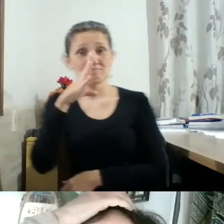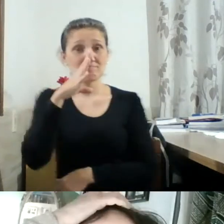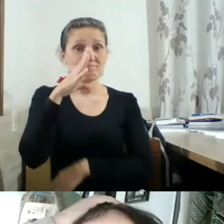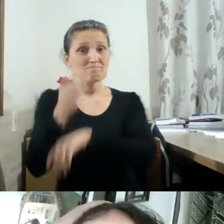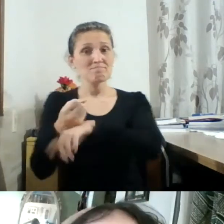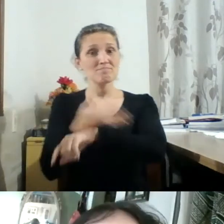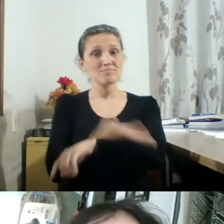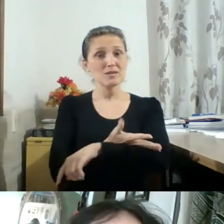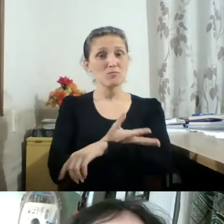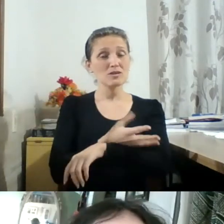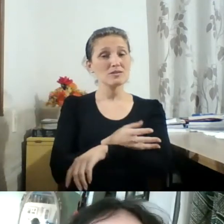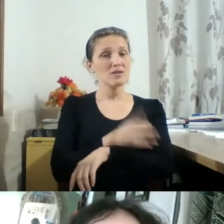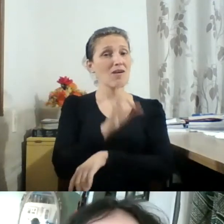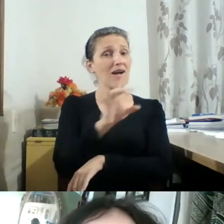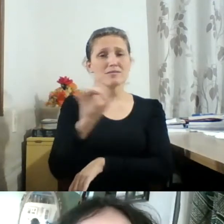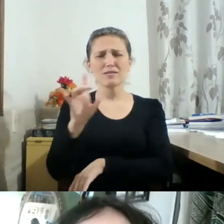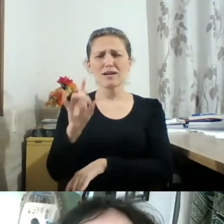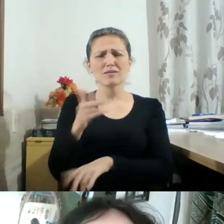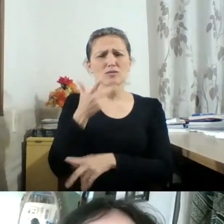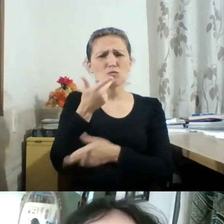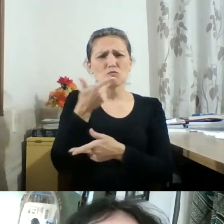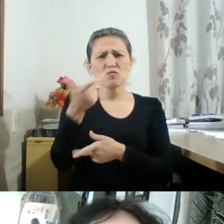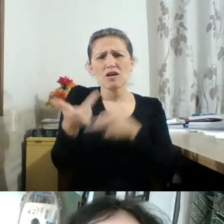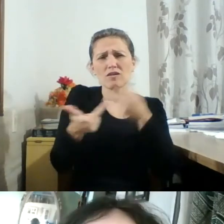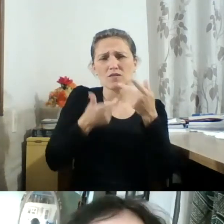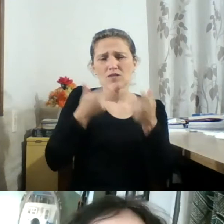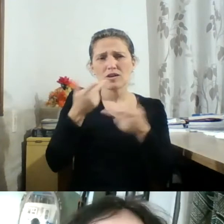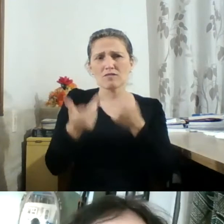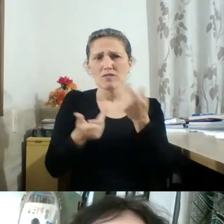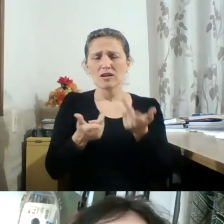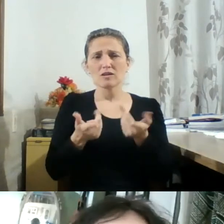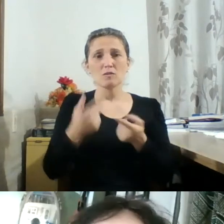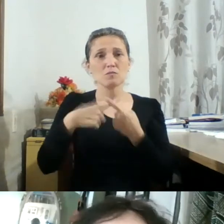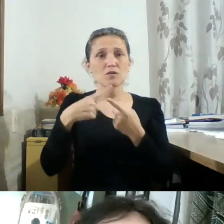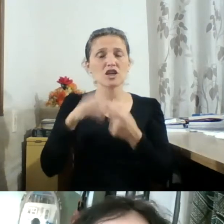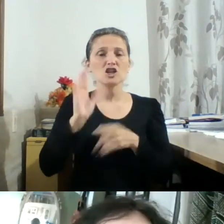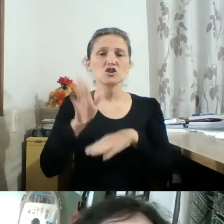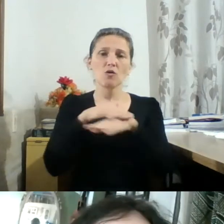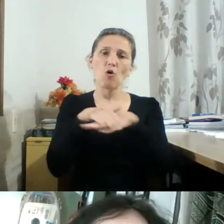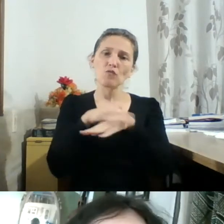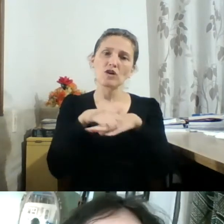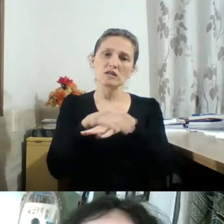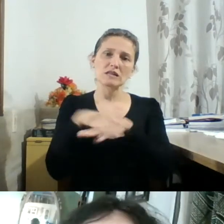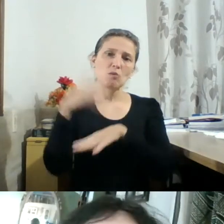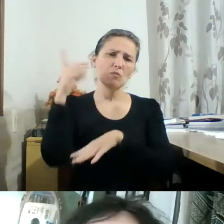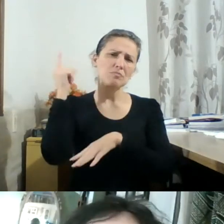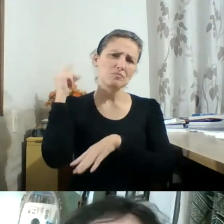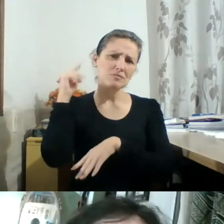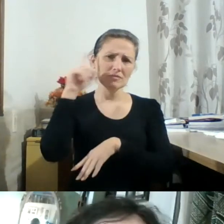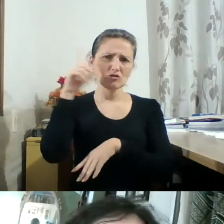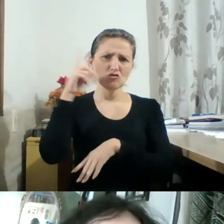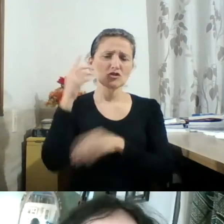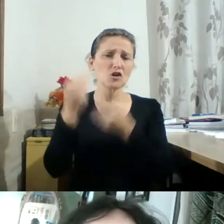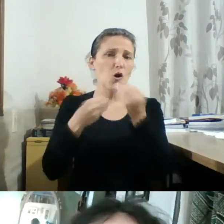palavra da Lucila, porque falamos muitos dias como fazer essa homenagem, o